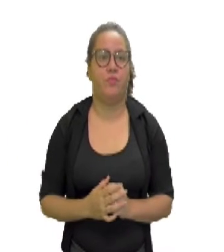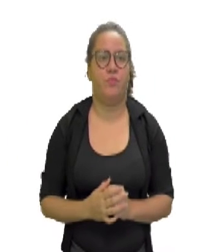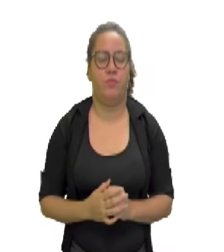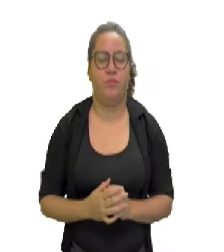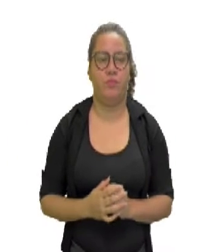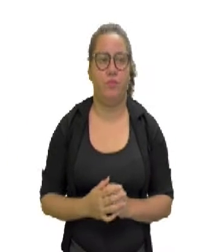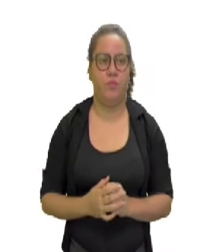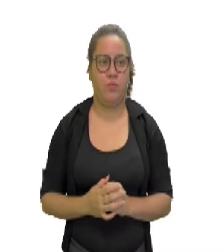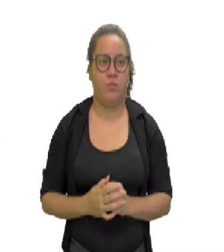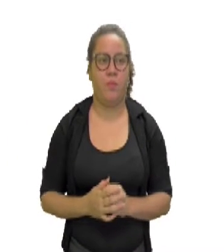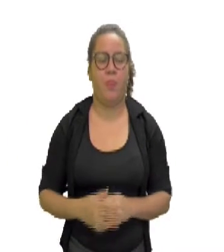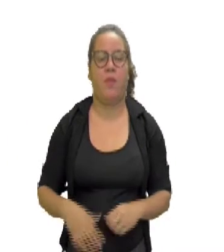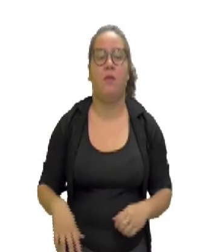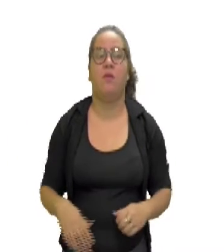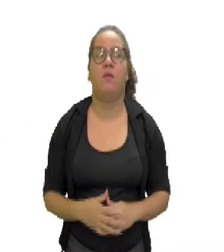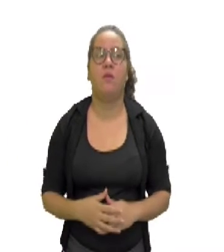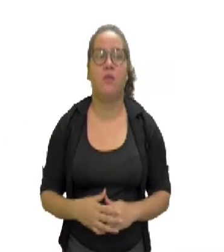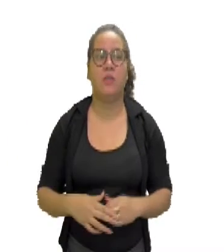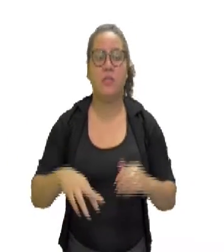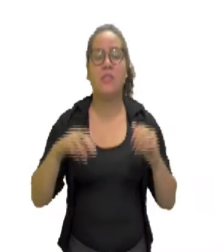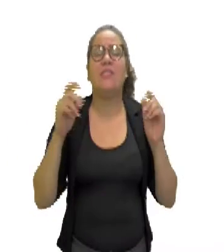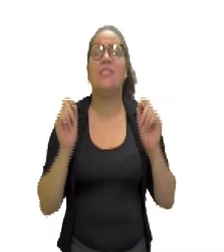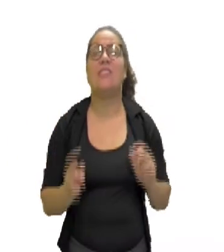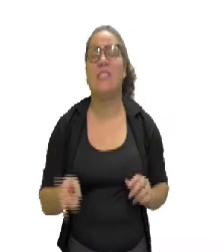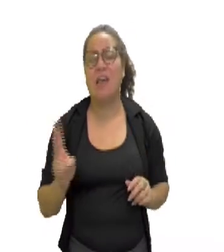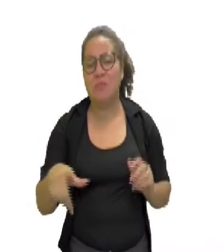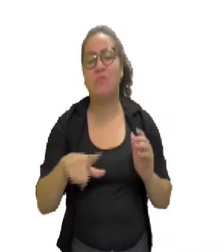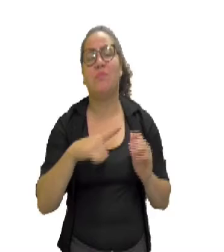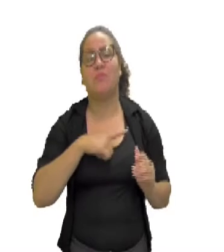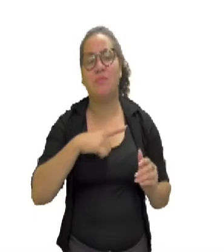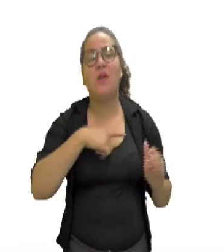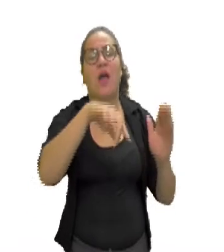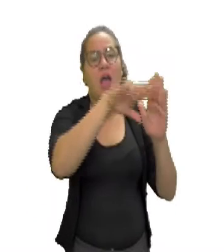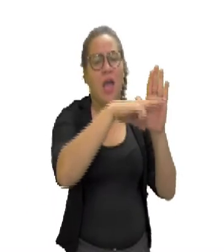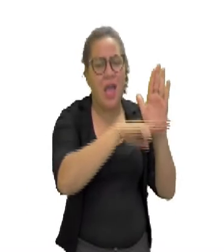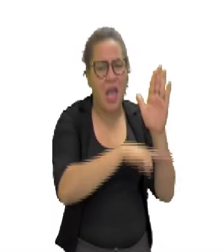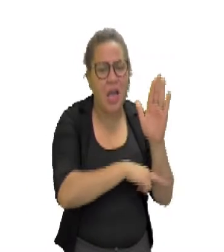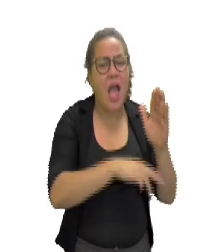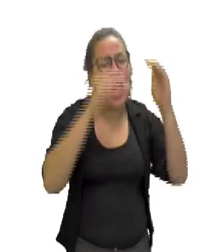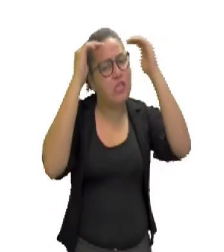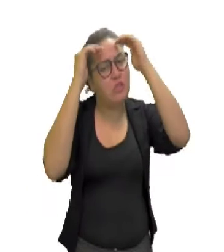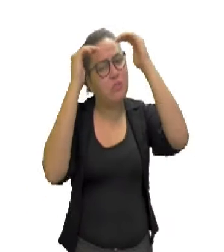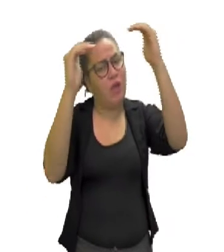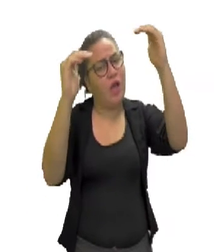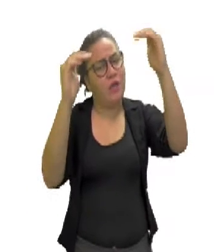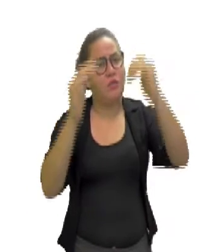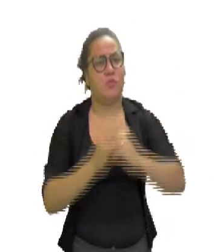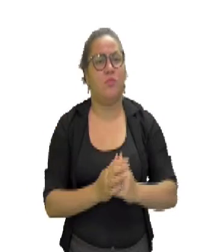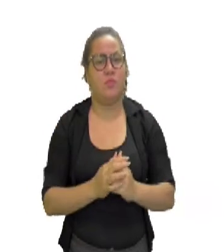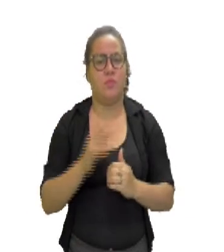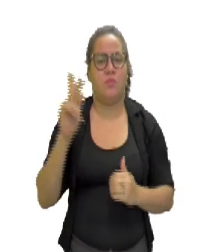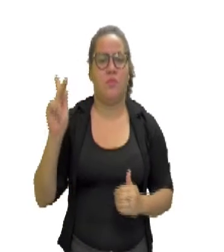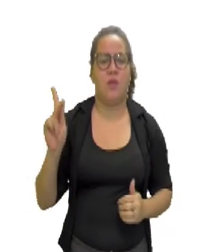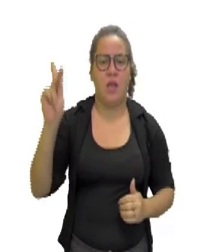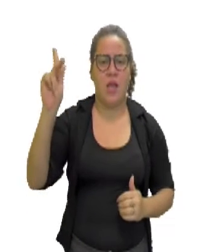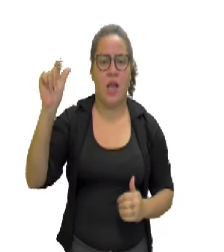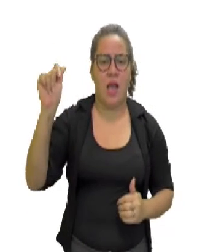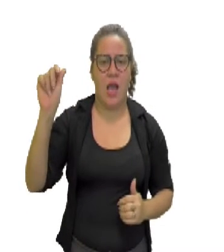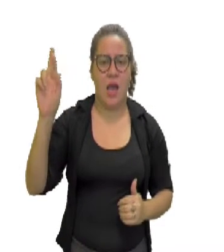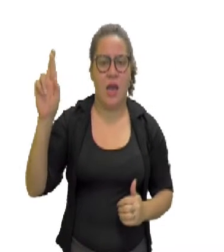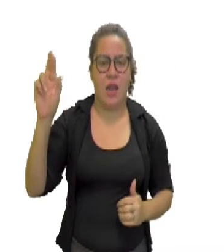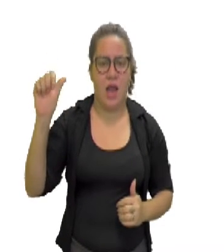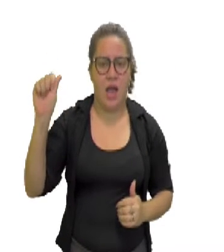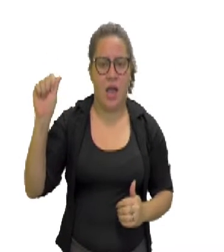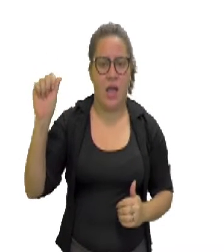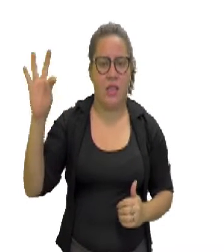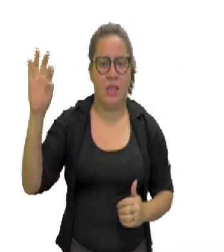lá, tá vendo? É sempre com regras, com muito respeito. Do Karatê também, olha